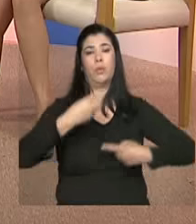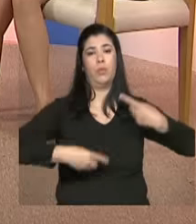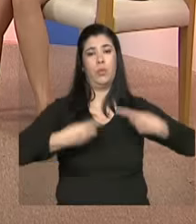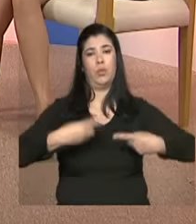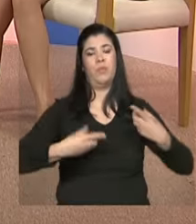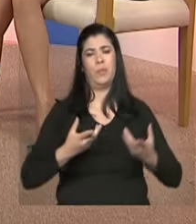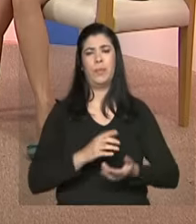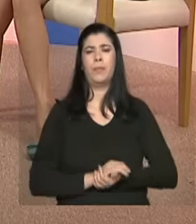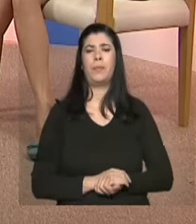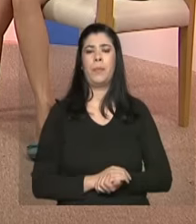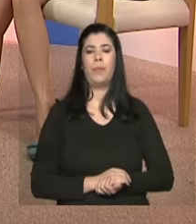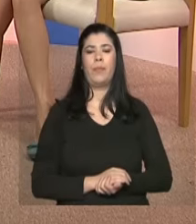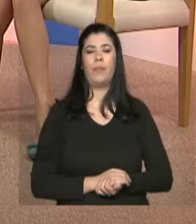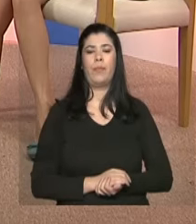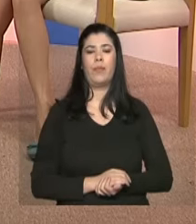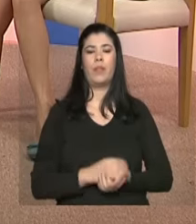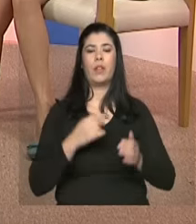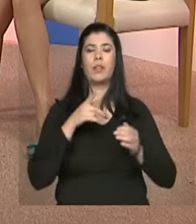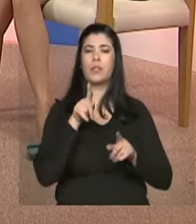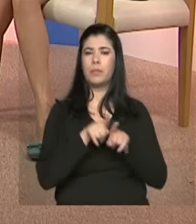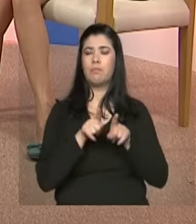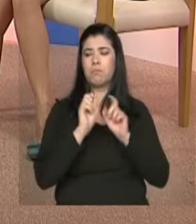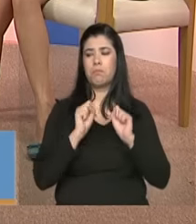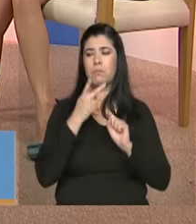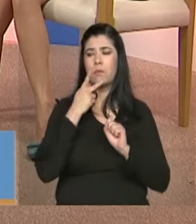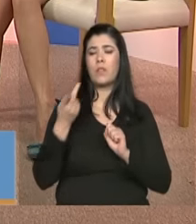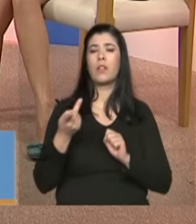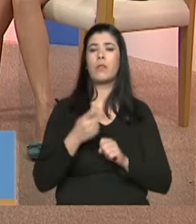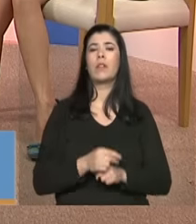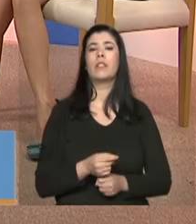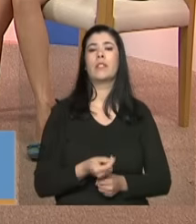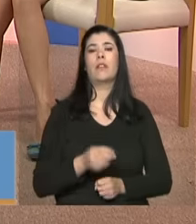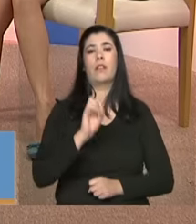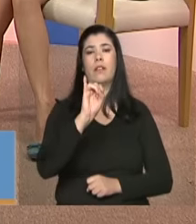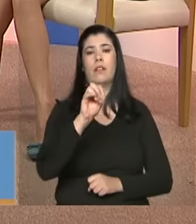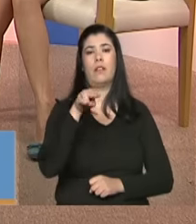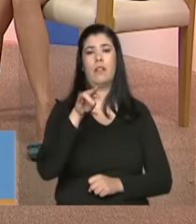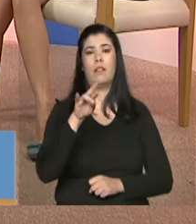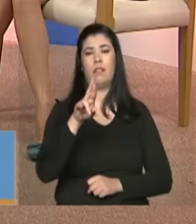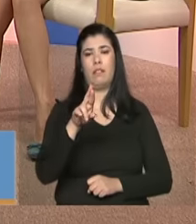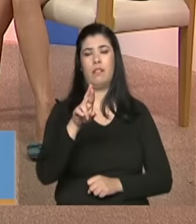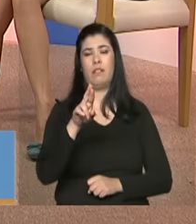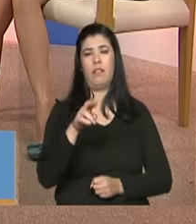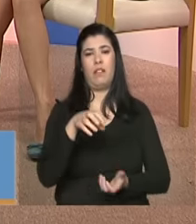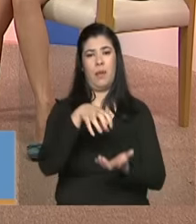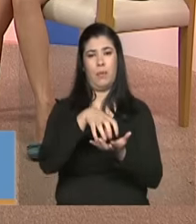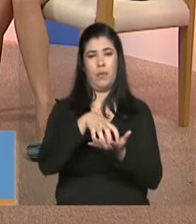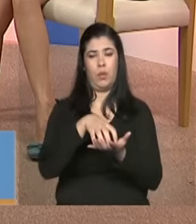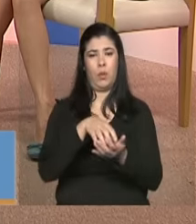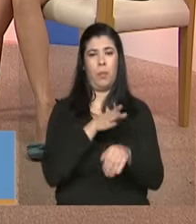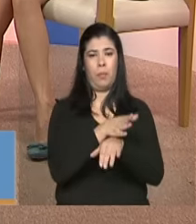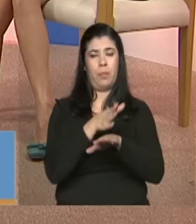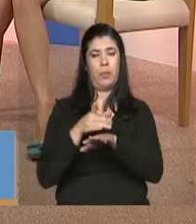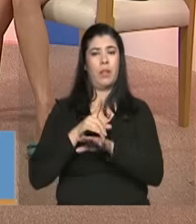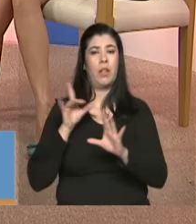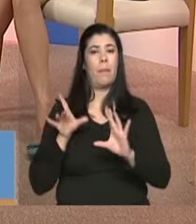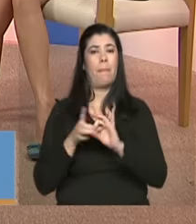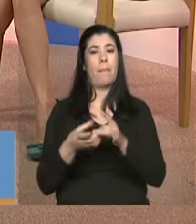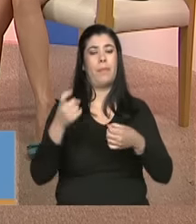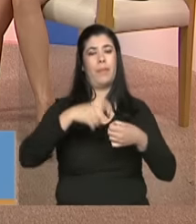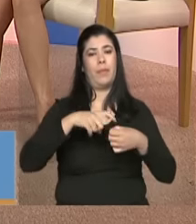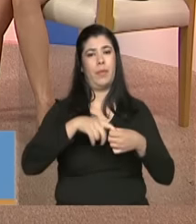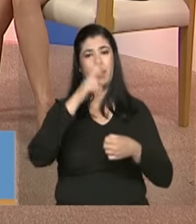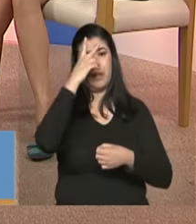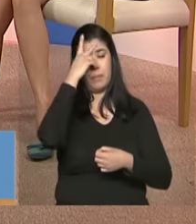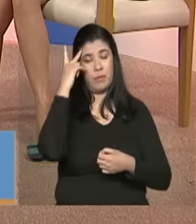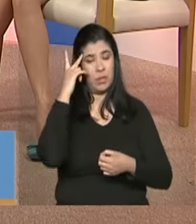intersetorialidade você me permite também Luciana a gente também pode encontrar na educação no trabalho emprego nós temos o programa Acessores